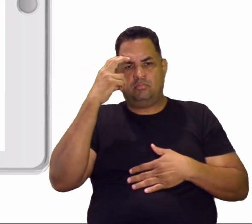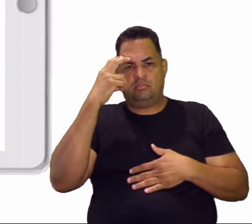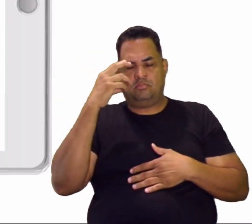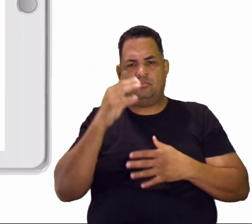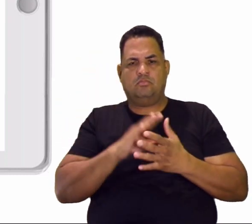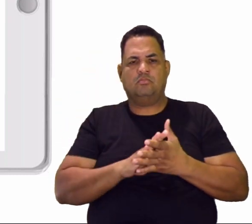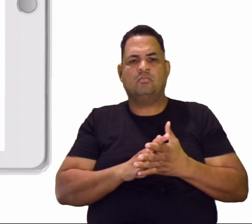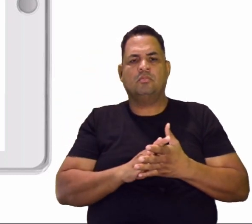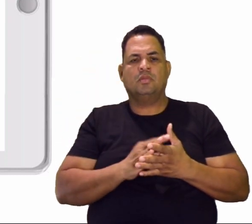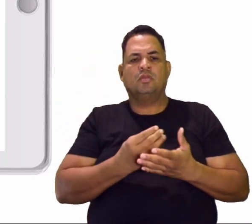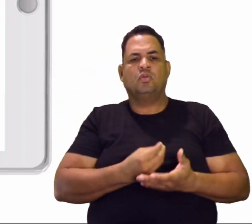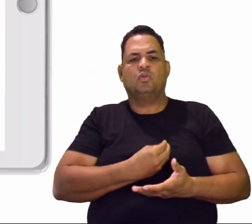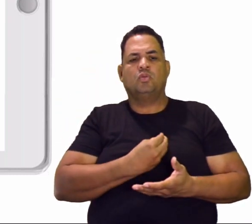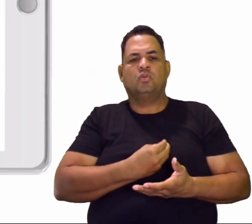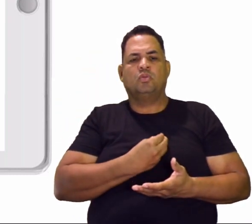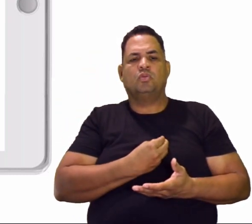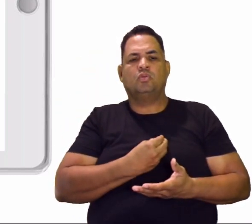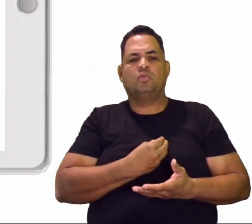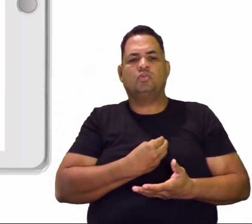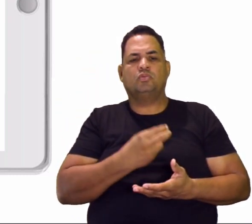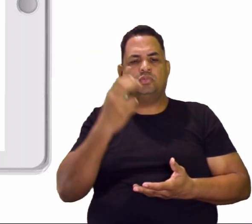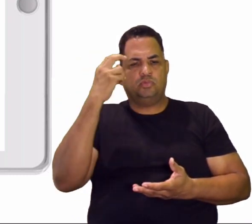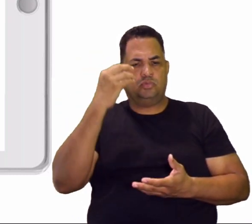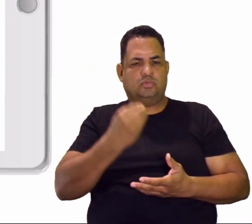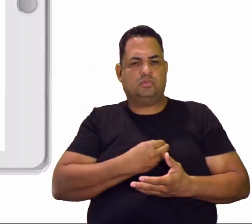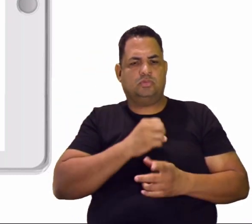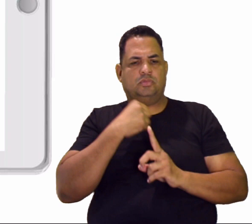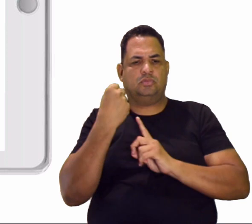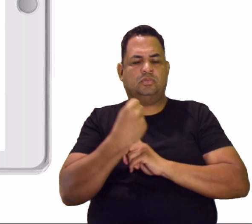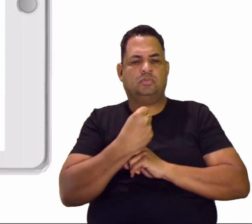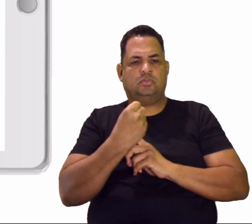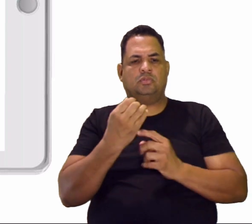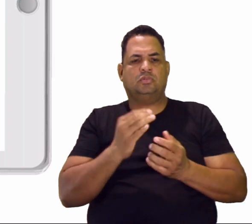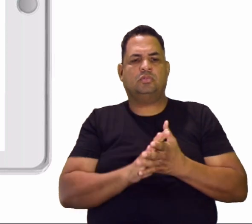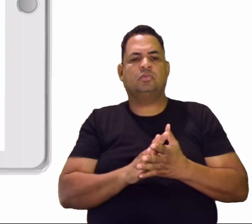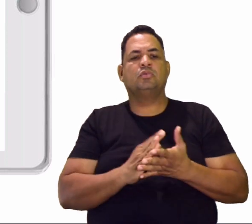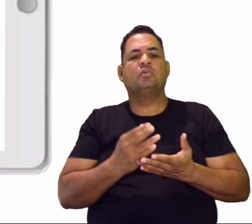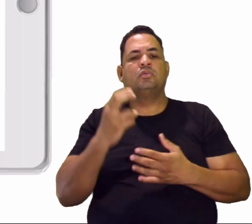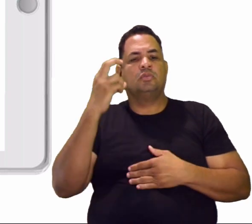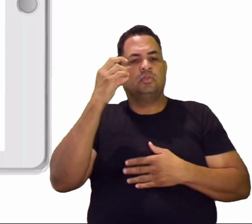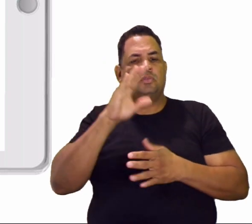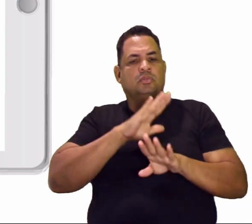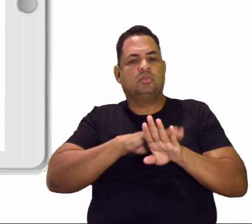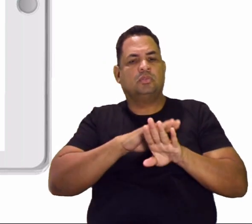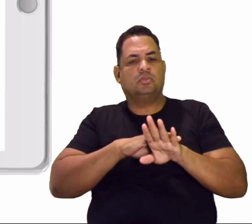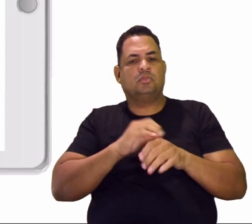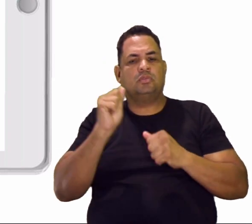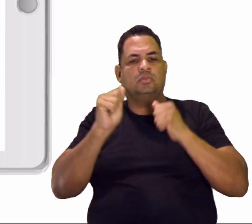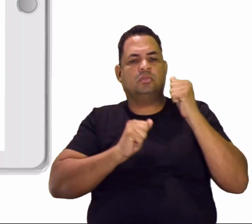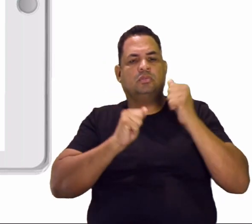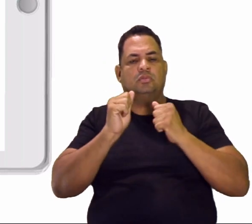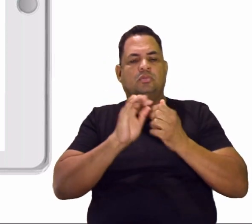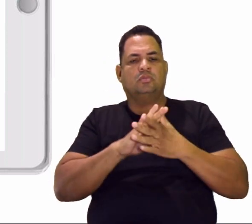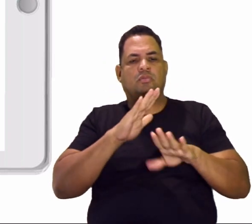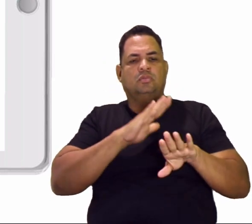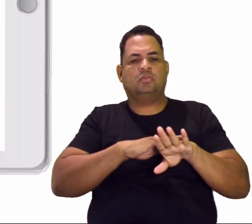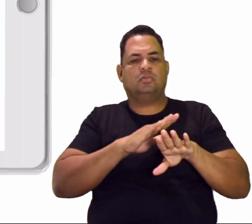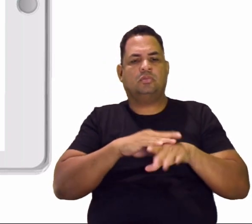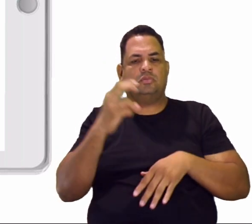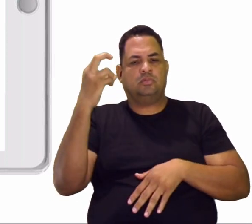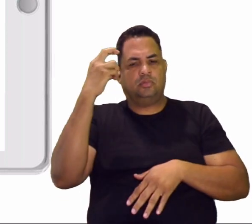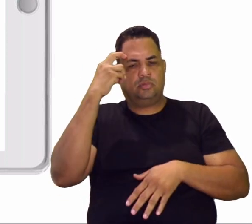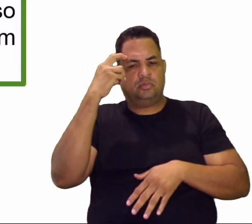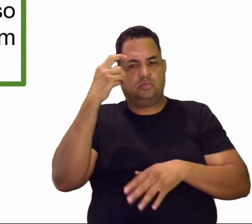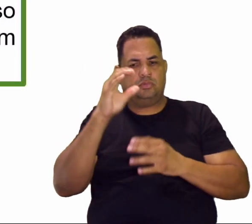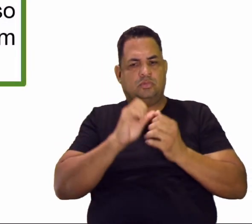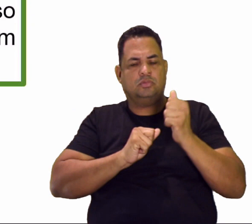cultura e vida social, cultura, ideologia e indústria cultural. O que são ideologias? Cultura de massa, indústria cultural e a